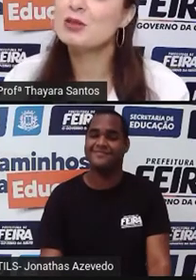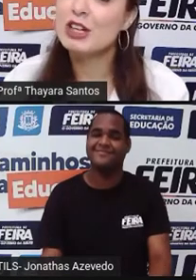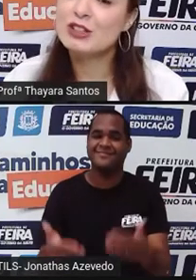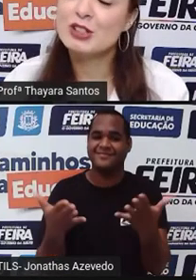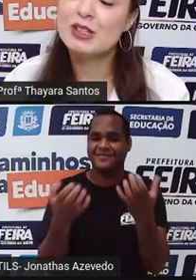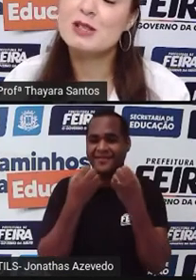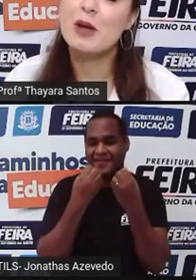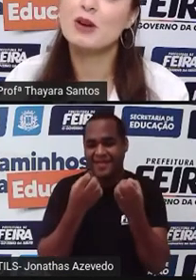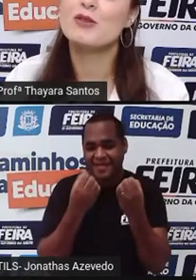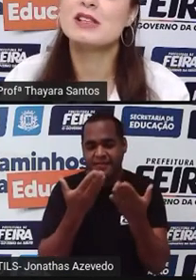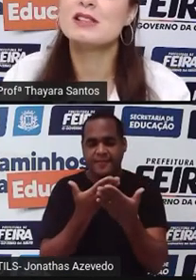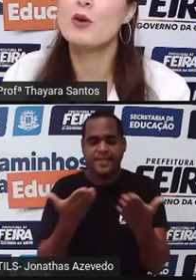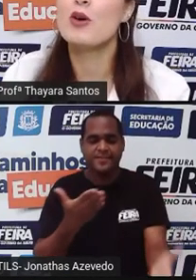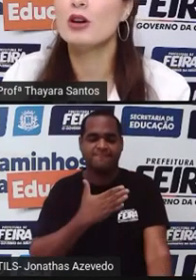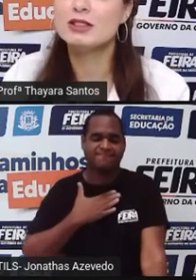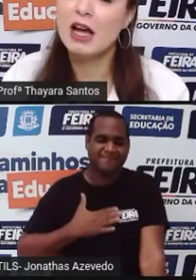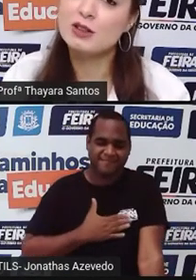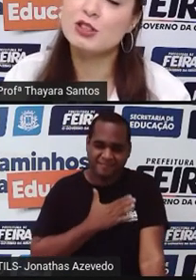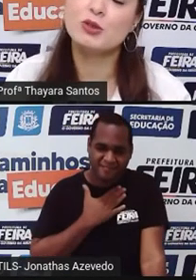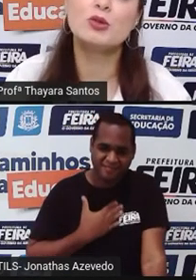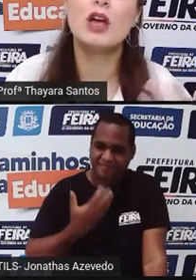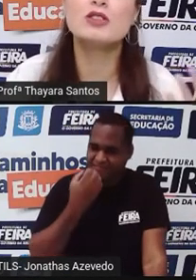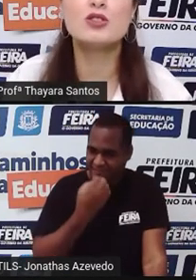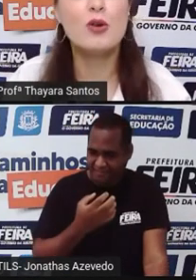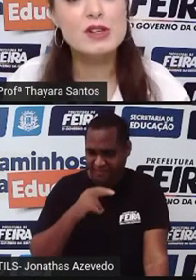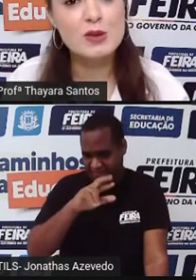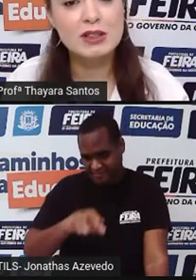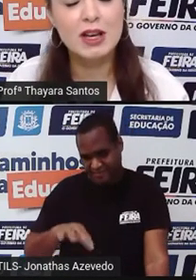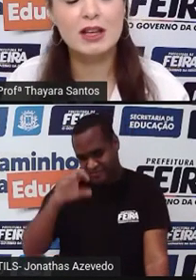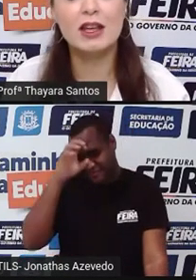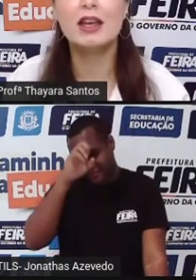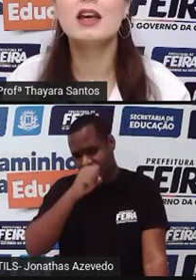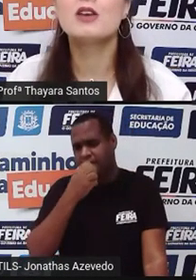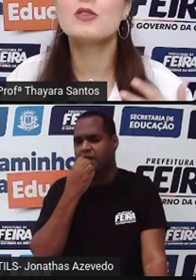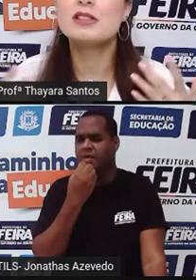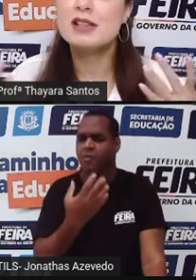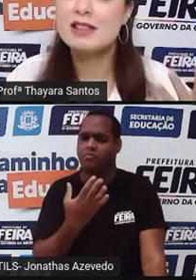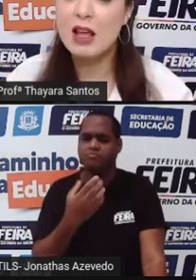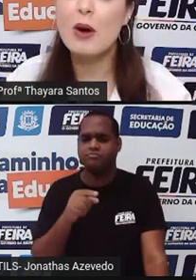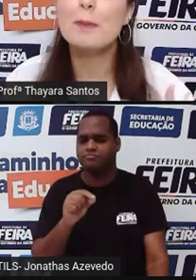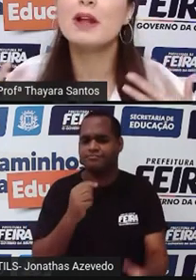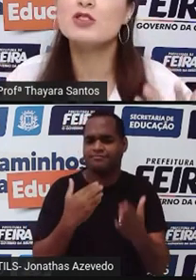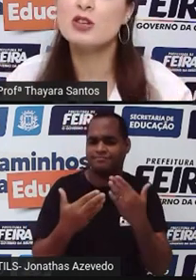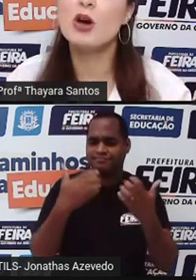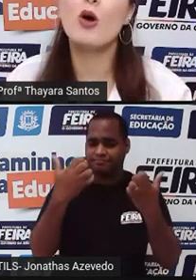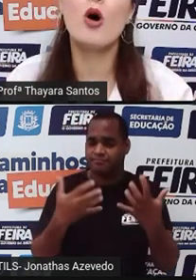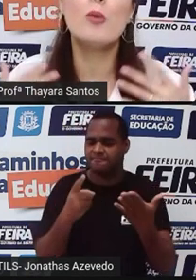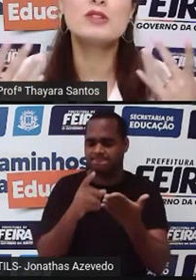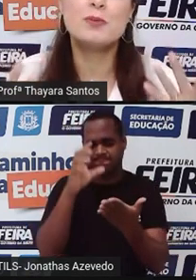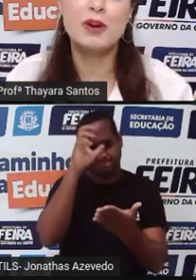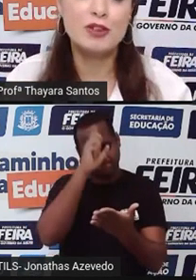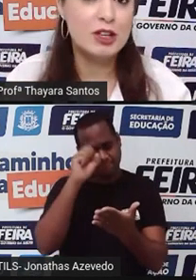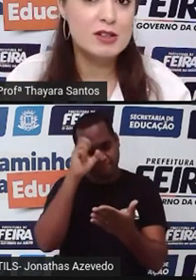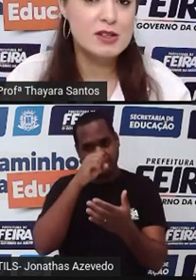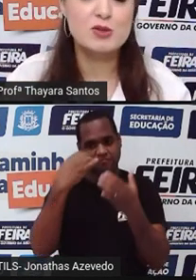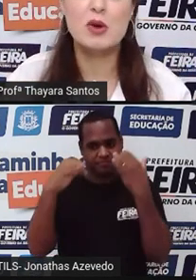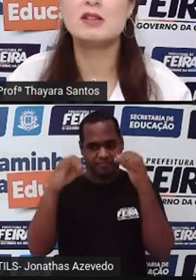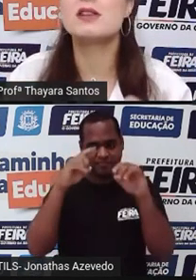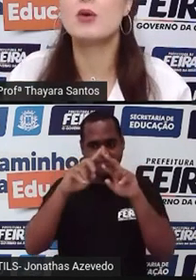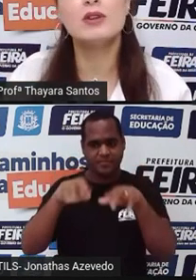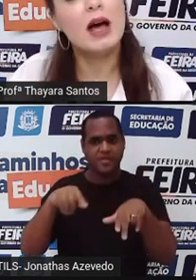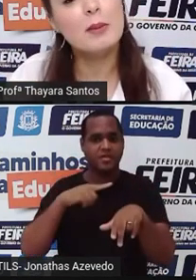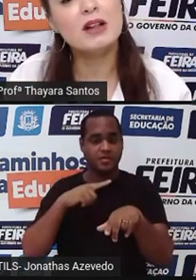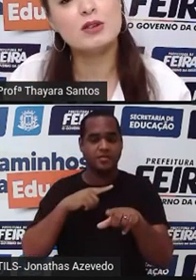Então gente espero que vocês tenham gostado de tudo que a gente conversou até aqui que vocês tenham aprendido a como se prevenir dessas